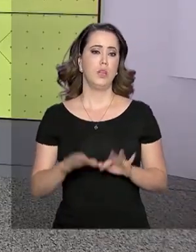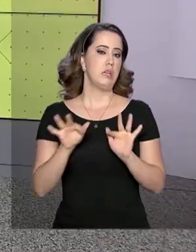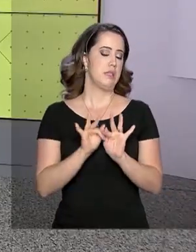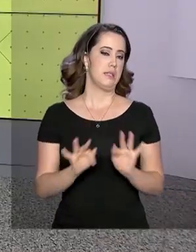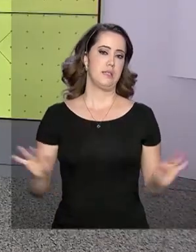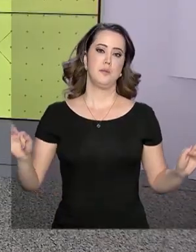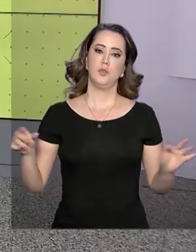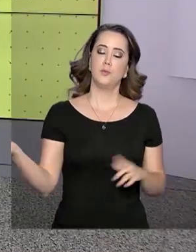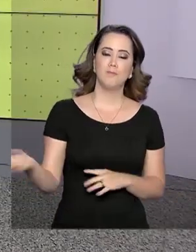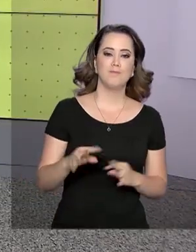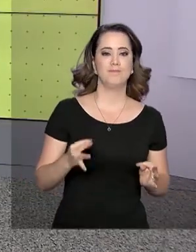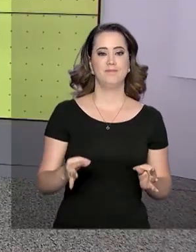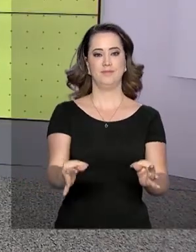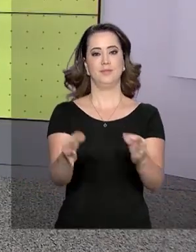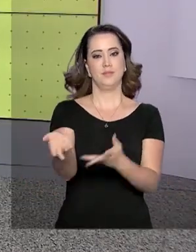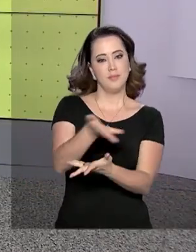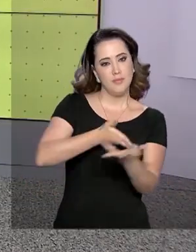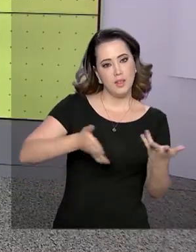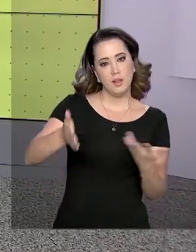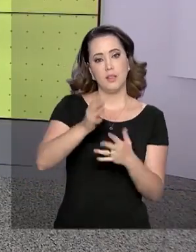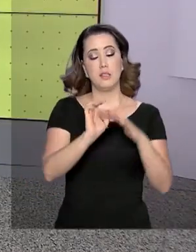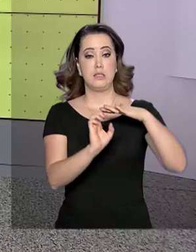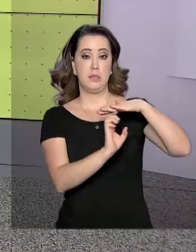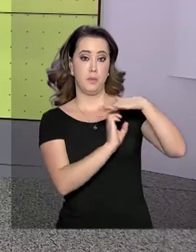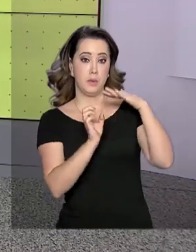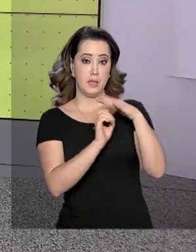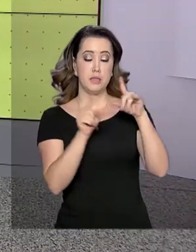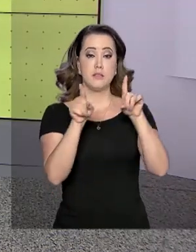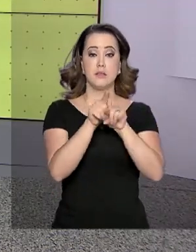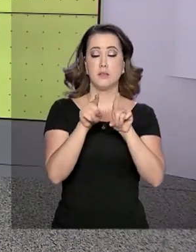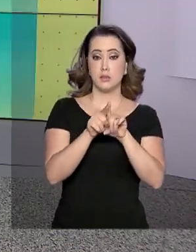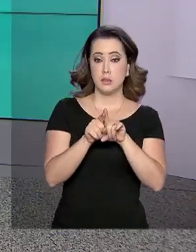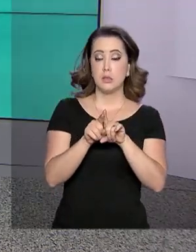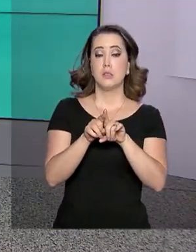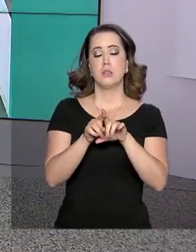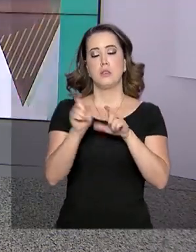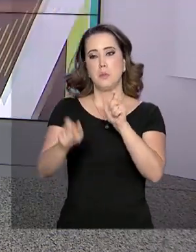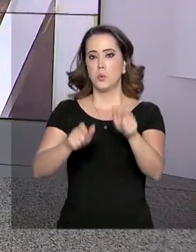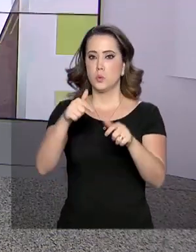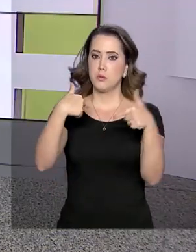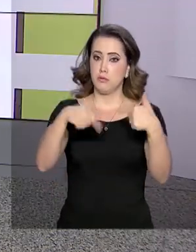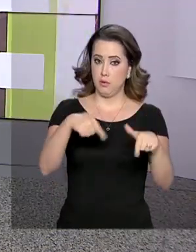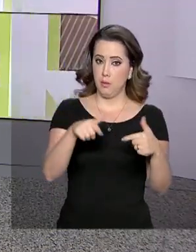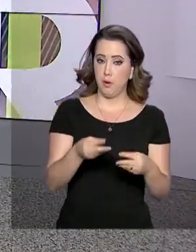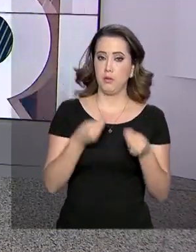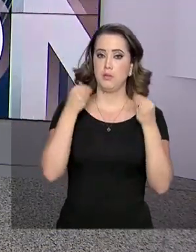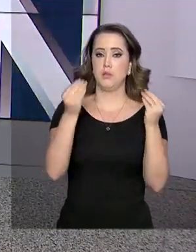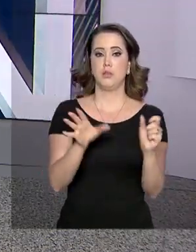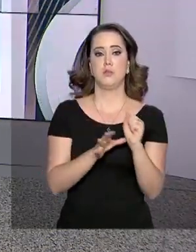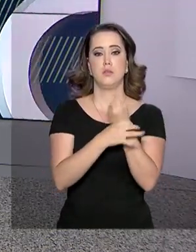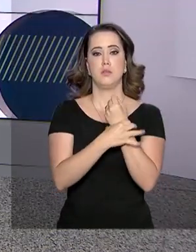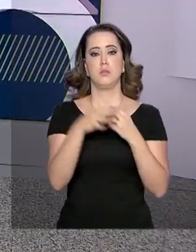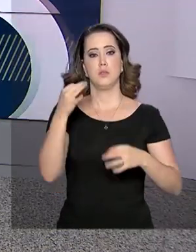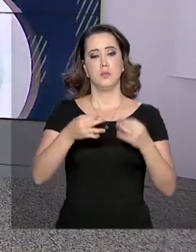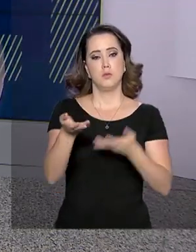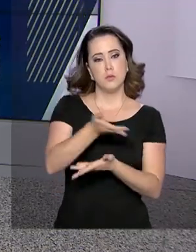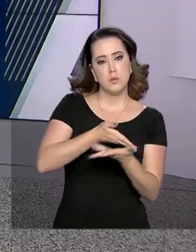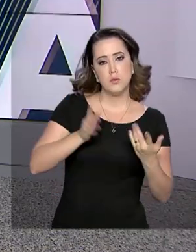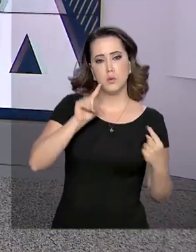Simplificar e modernizar as relações entre empregadores e empregados e dar maior segurança jurídica nessas relações.